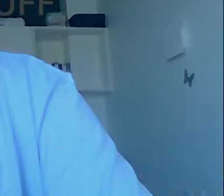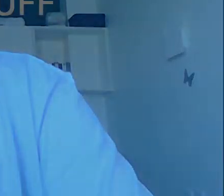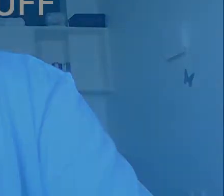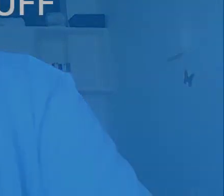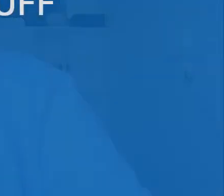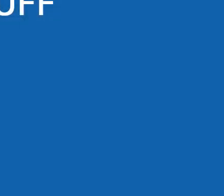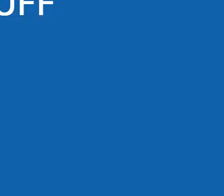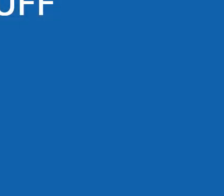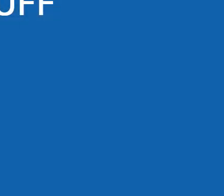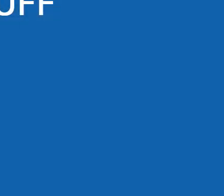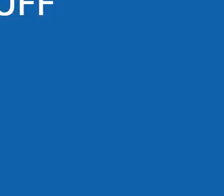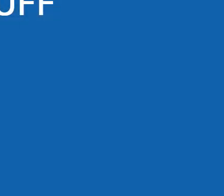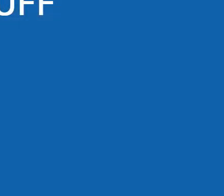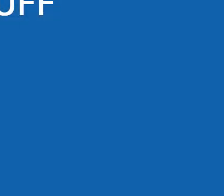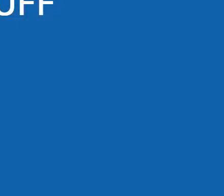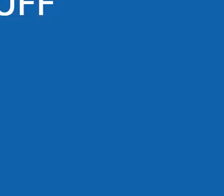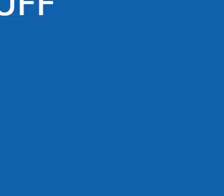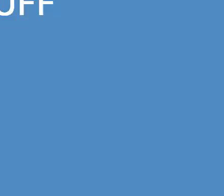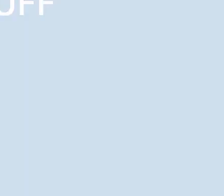isolamento social.